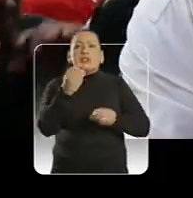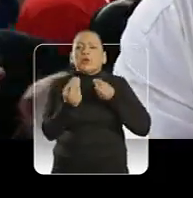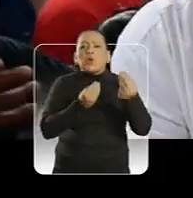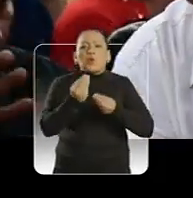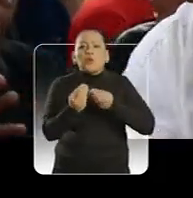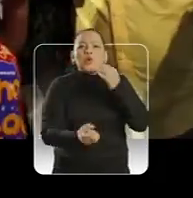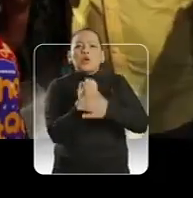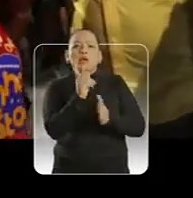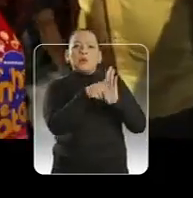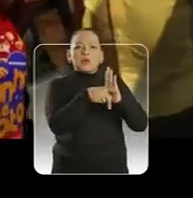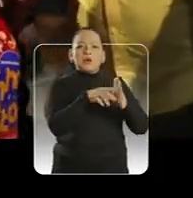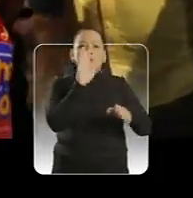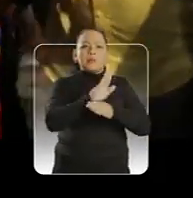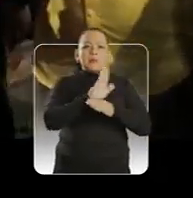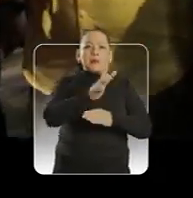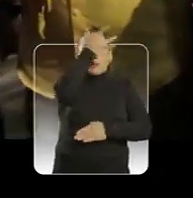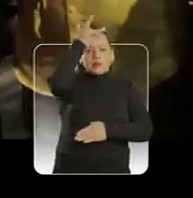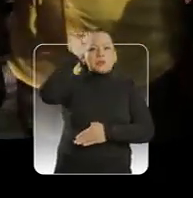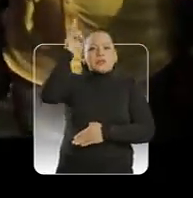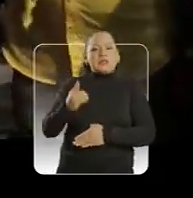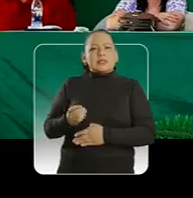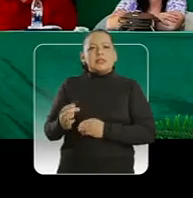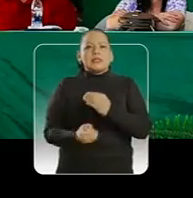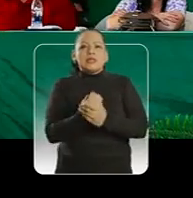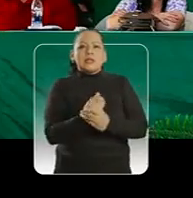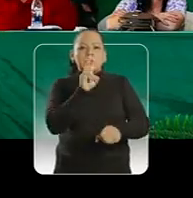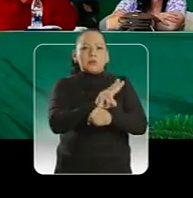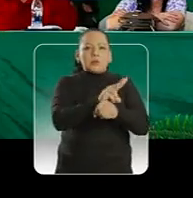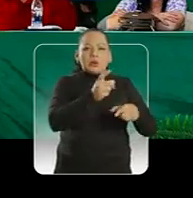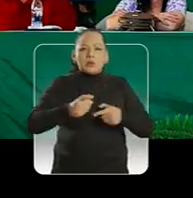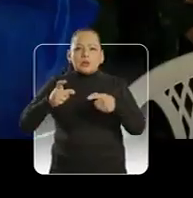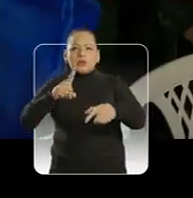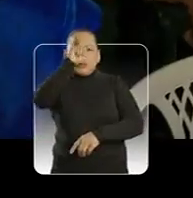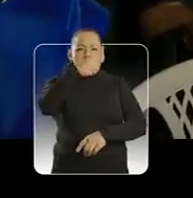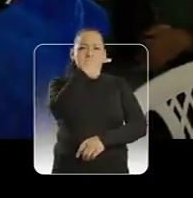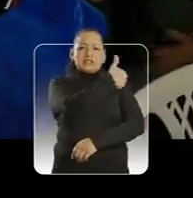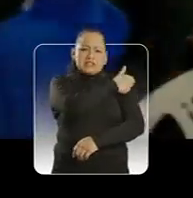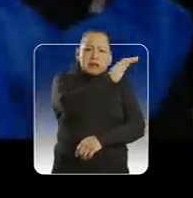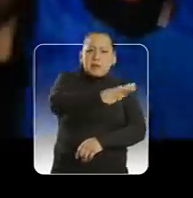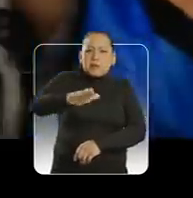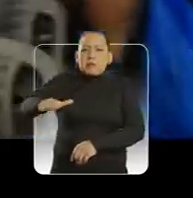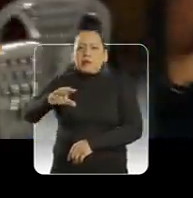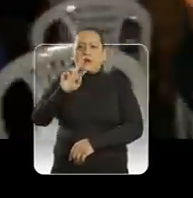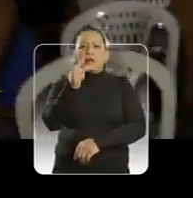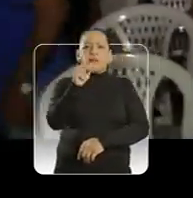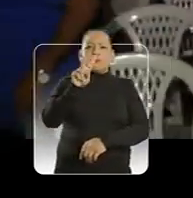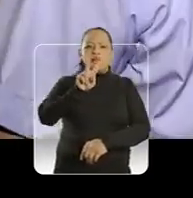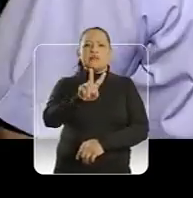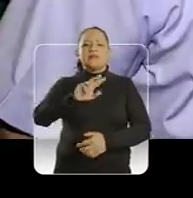Foi dessa forma que eu criei programas para deficientes. Criei o Conta no Baio. Mandei vacinar, se tiraram a